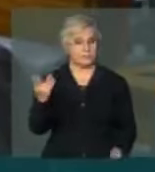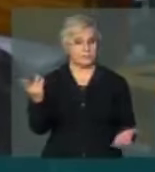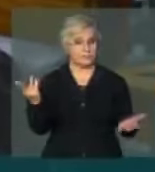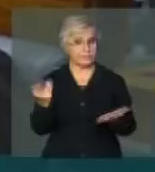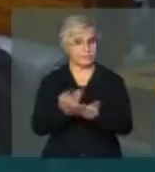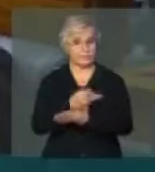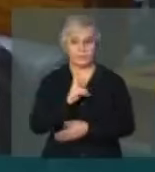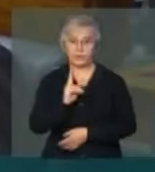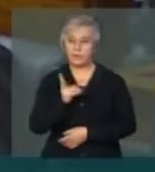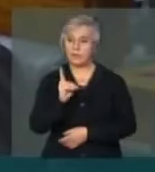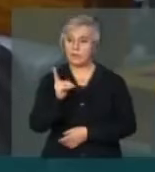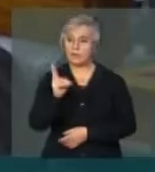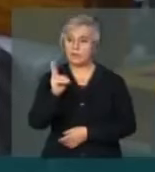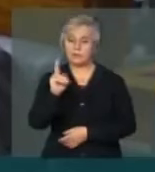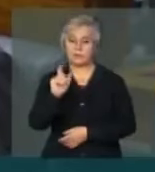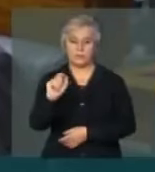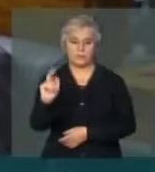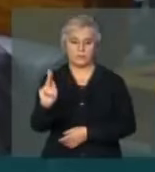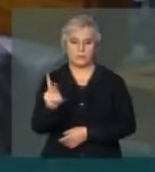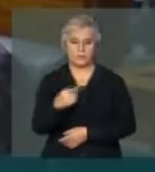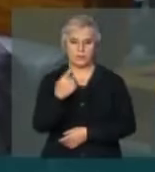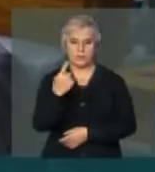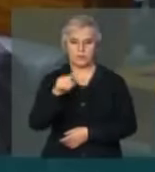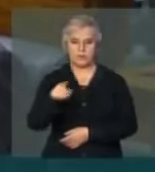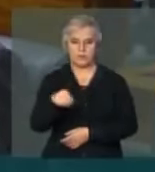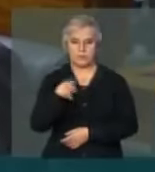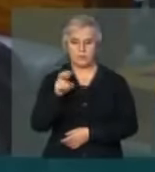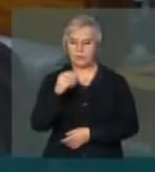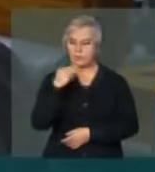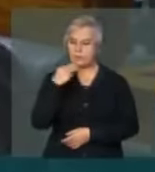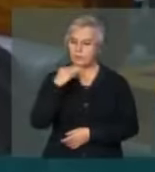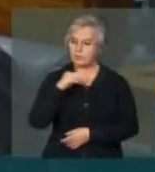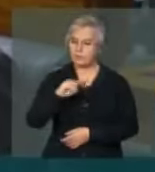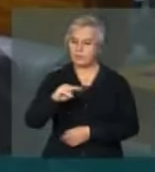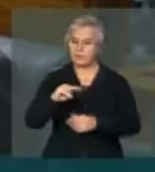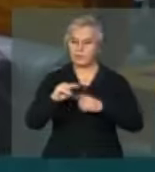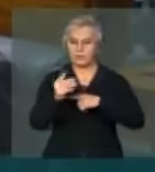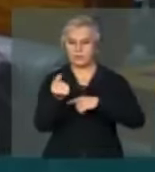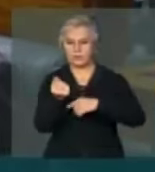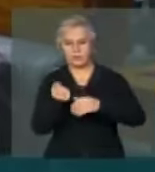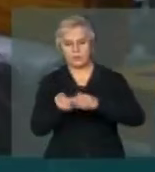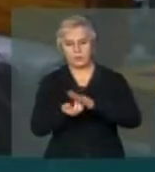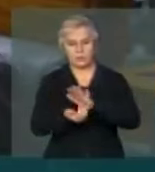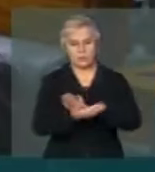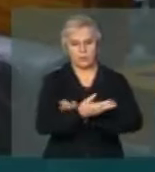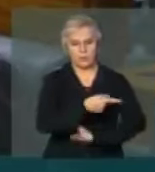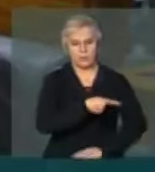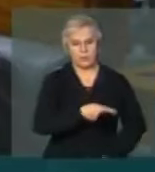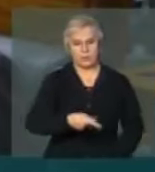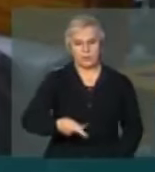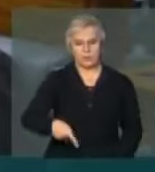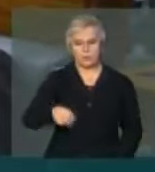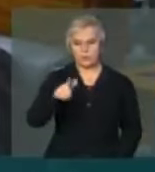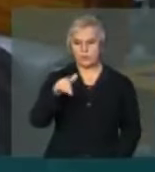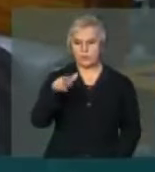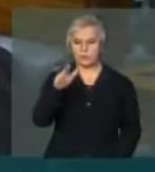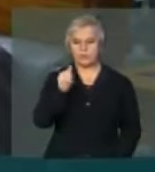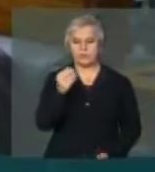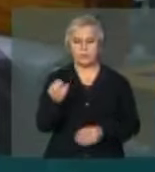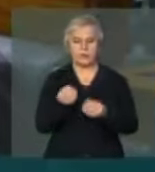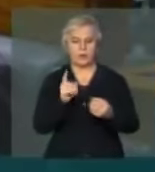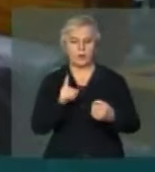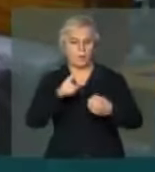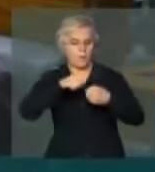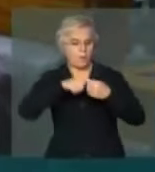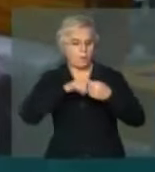parte desse recurso, 1,5 milhões foram repassados ao presidente Lula a título de doação partidária. E